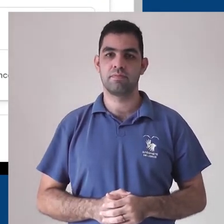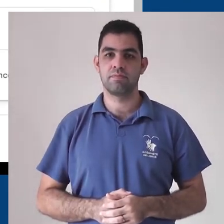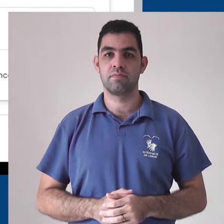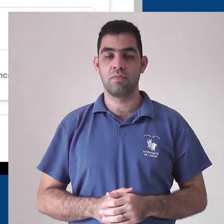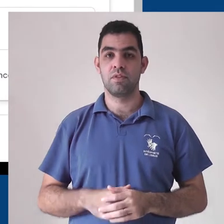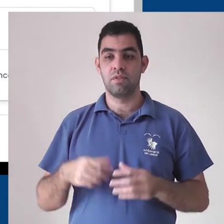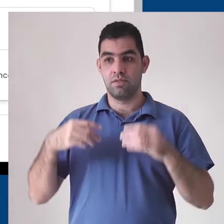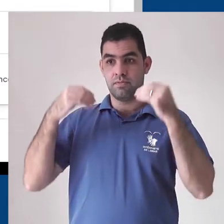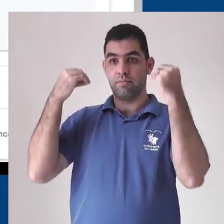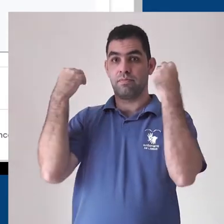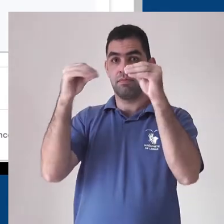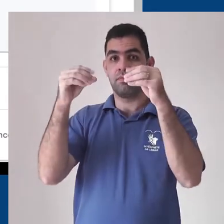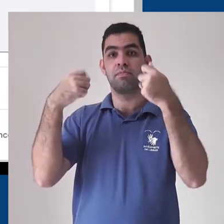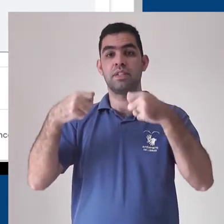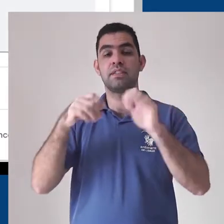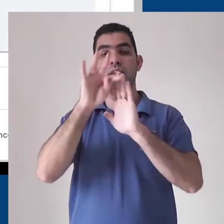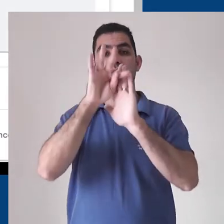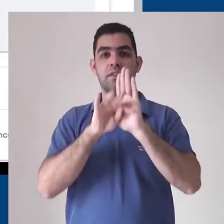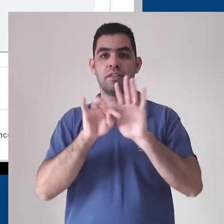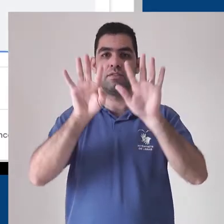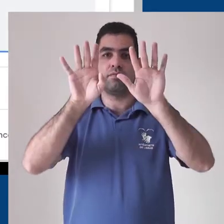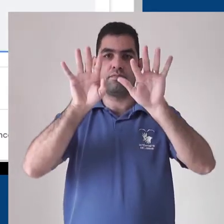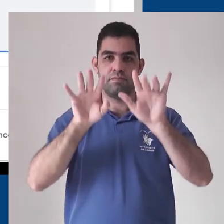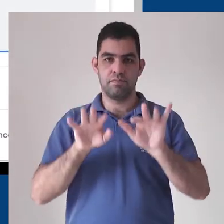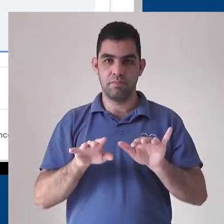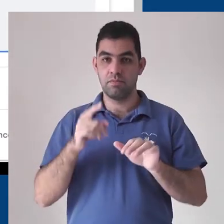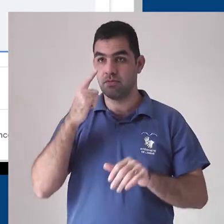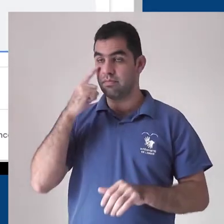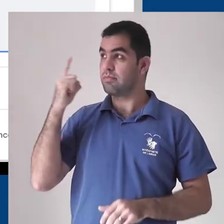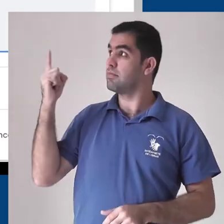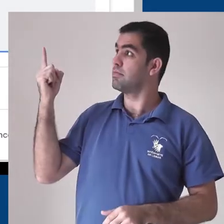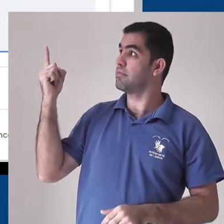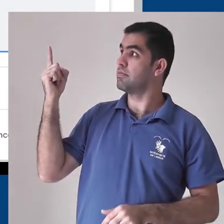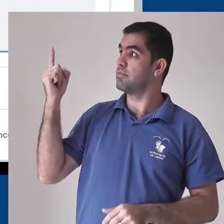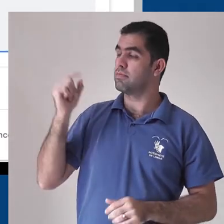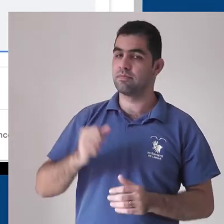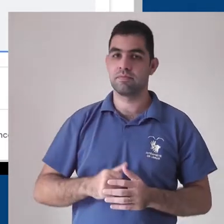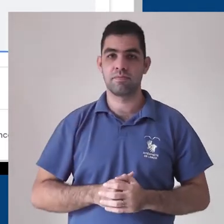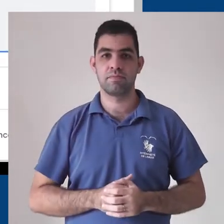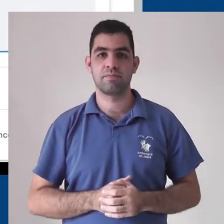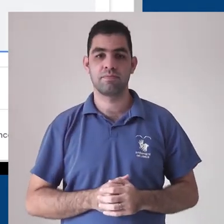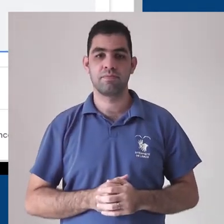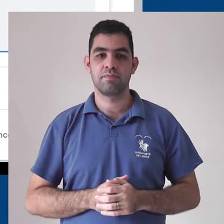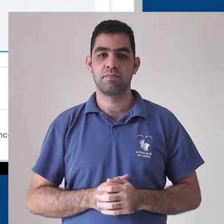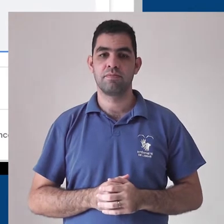Para postar, é necessário digitar algo no campo Compartilhar com sua turma.